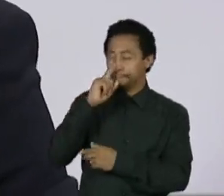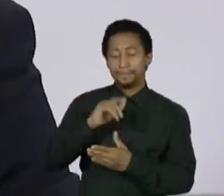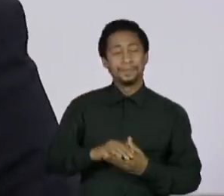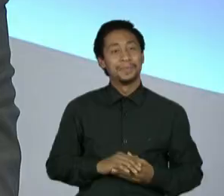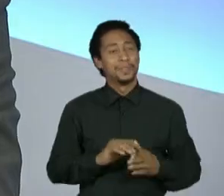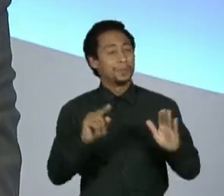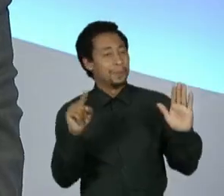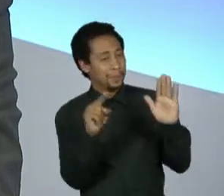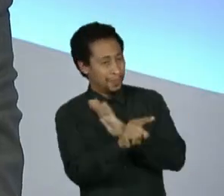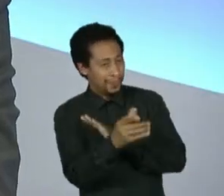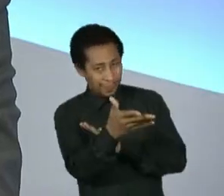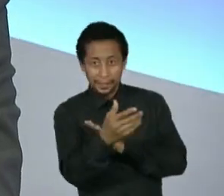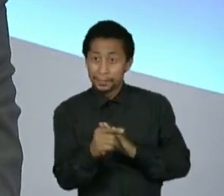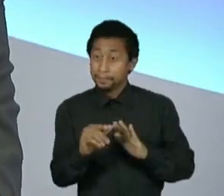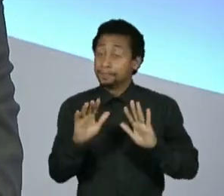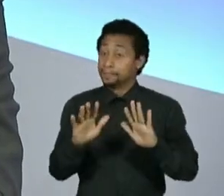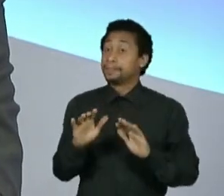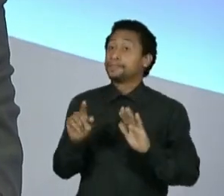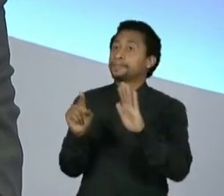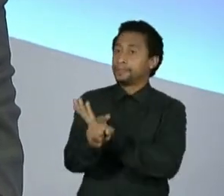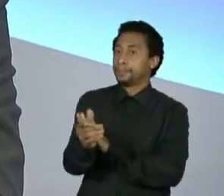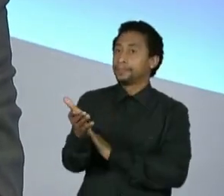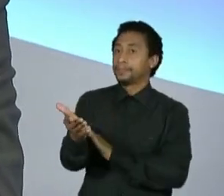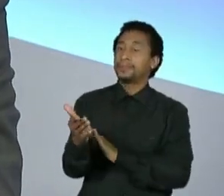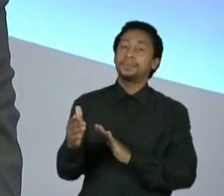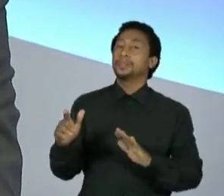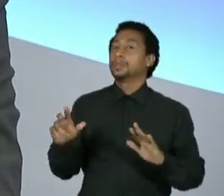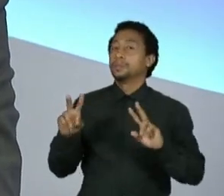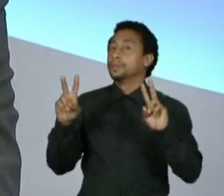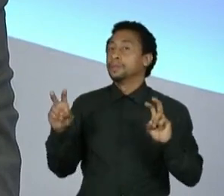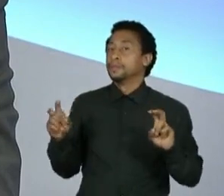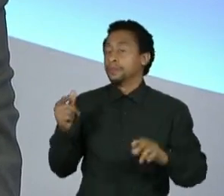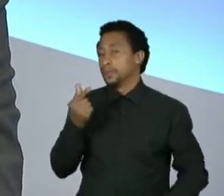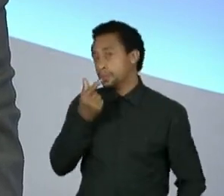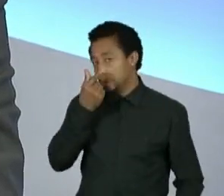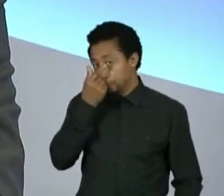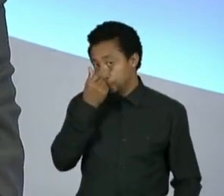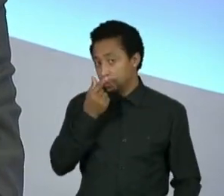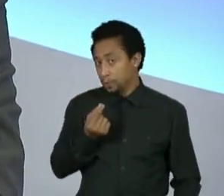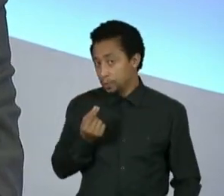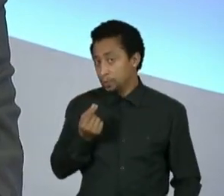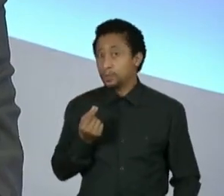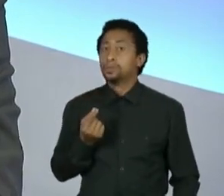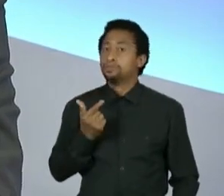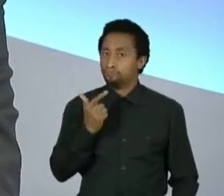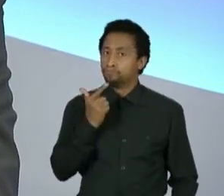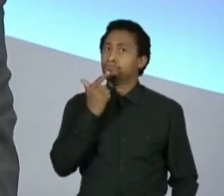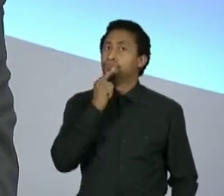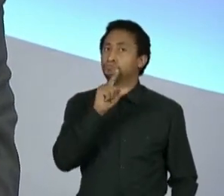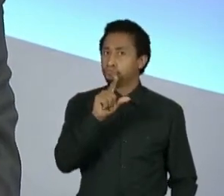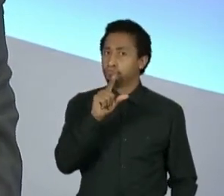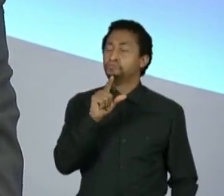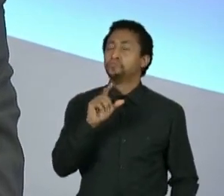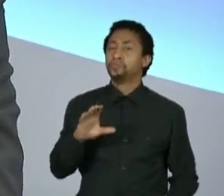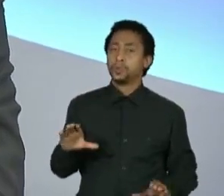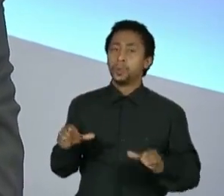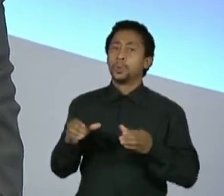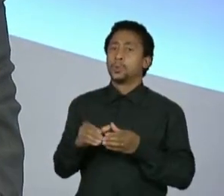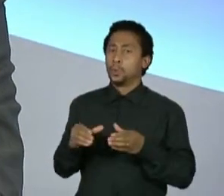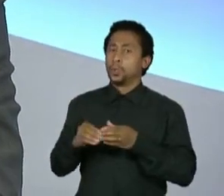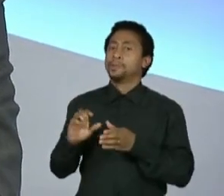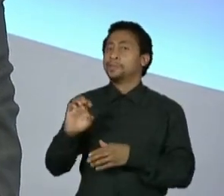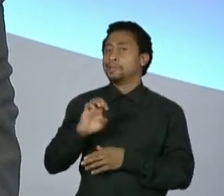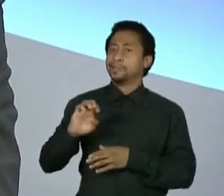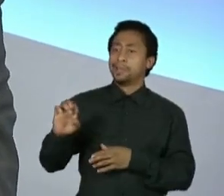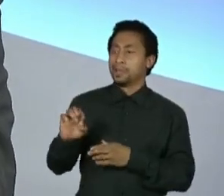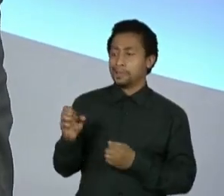Sim, sobre Vladimir Putin ainda, Putin conseguiu angariar o apoio de grupos de esquerda